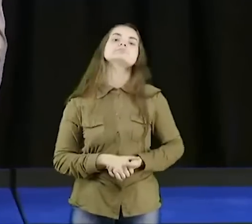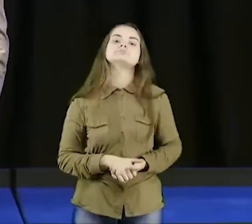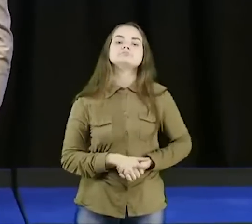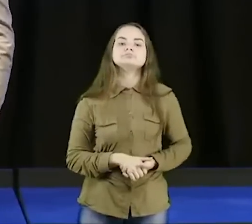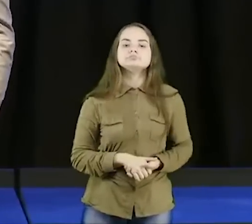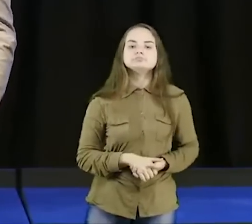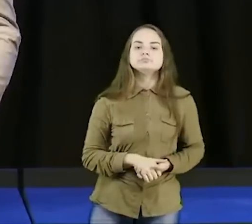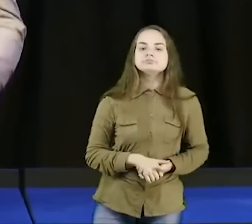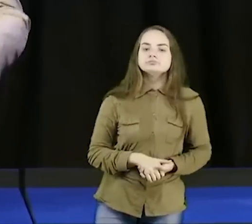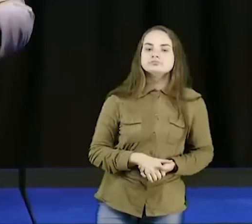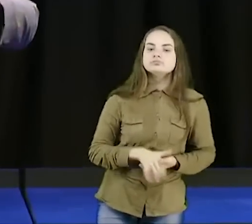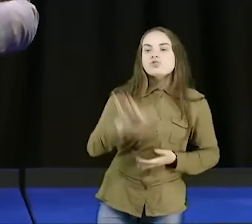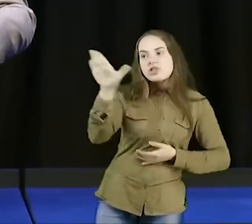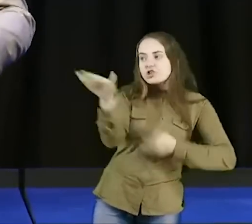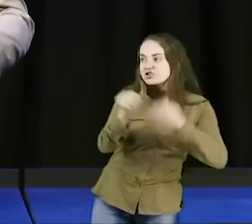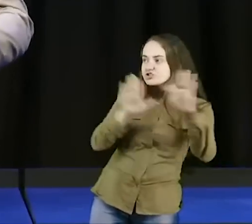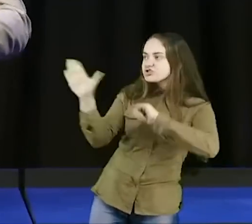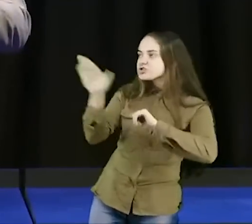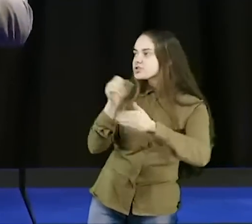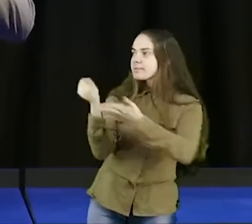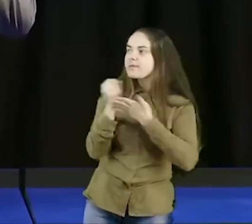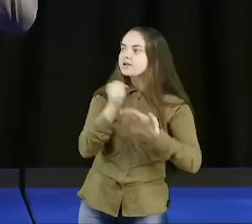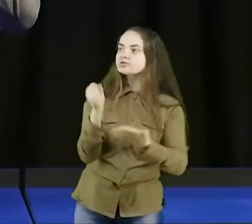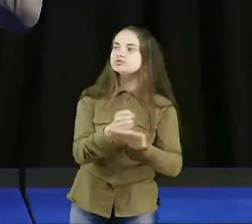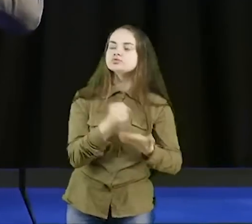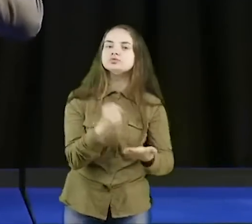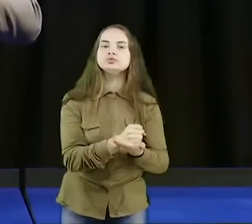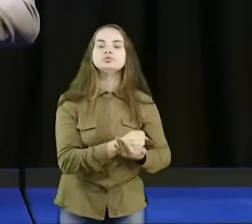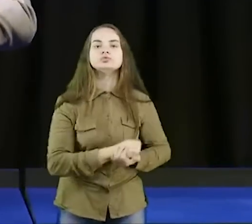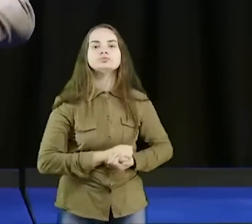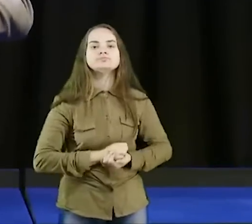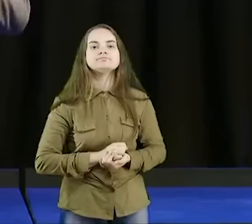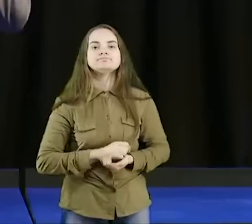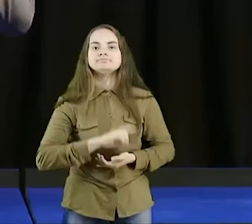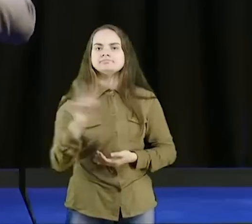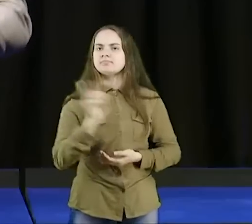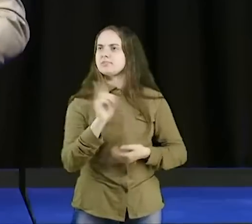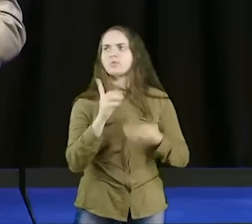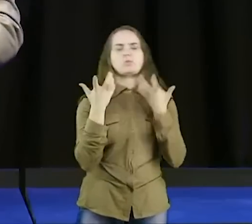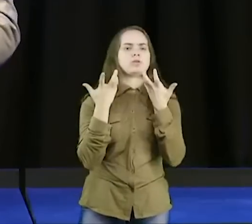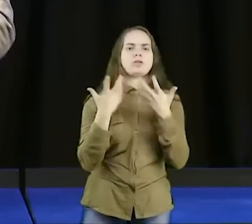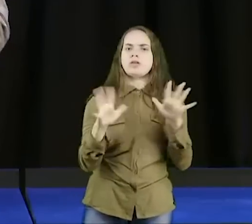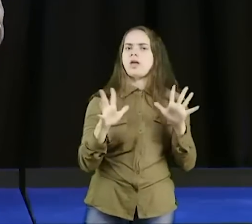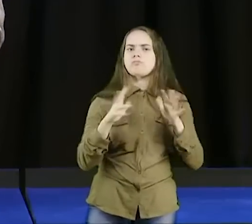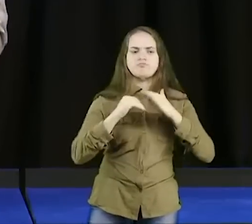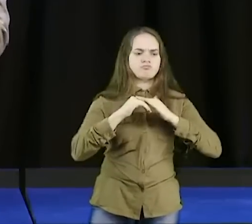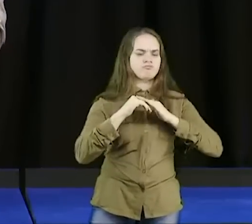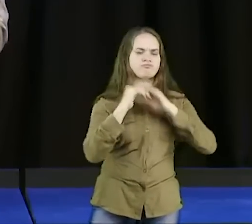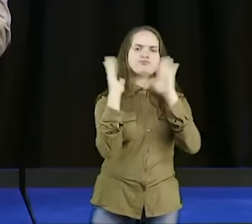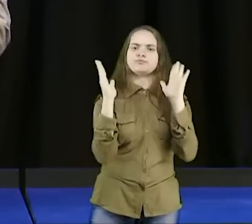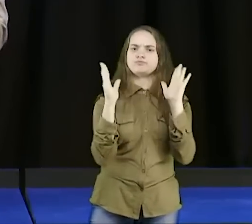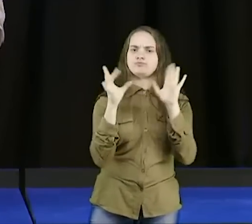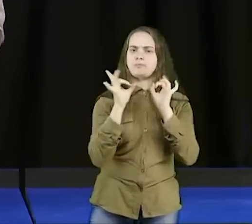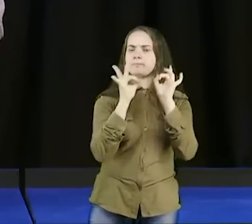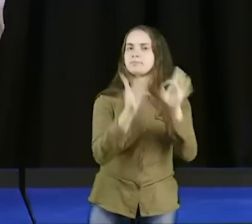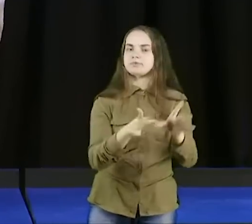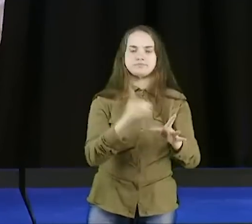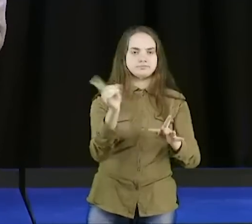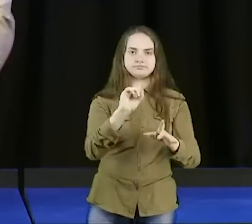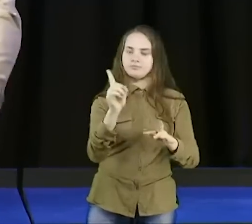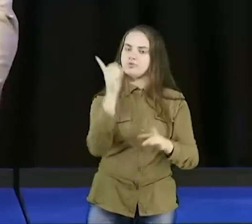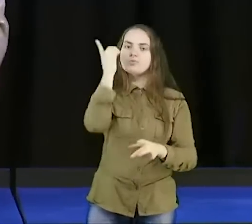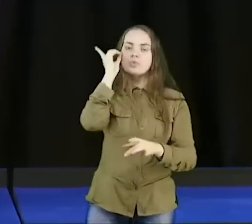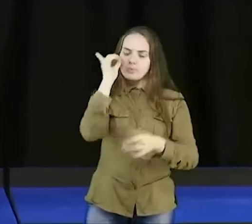reforços, quando não conseguem, conseguem vencer sozinhos, não abrem mão do seu lar, procuram voltar, existe uma múltipla invasão, que